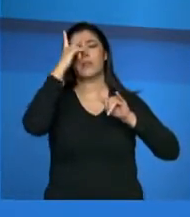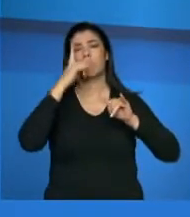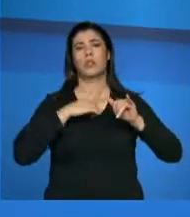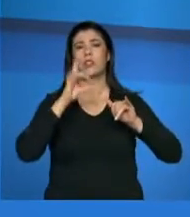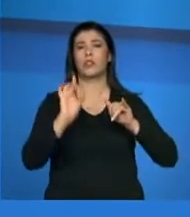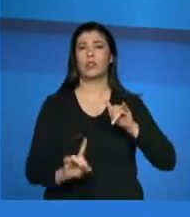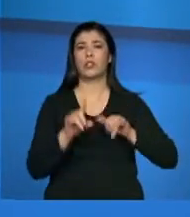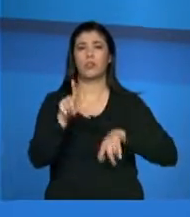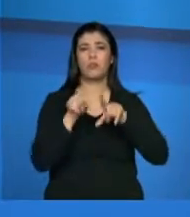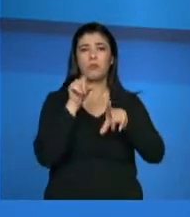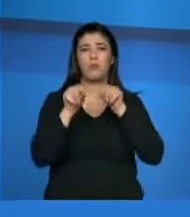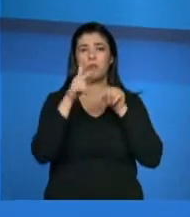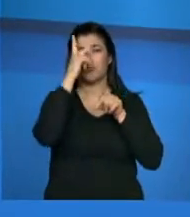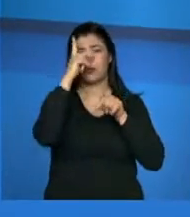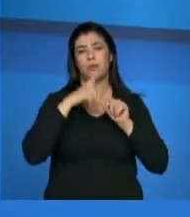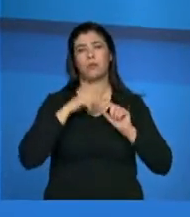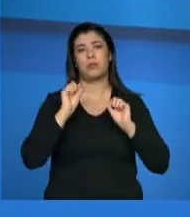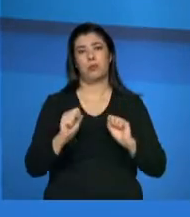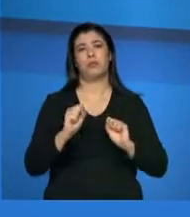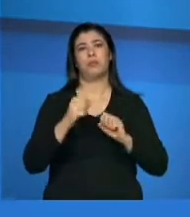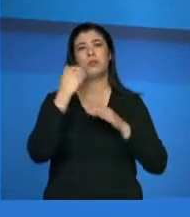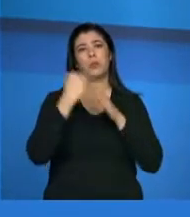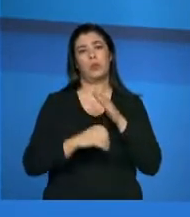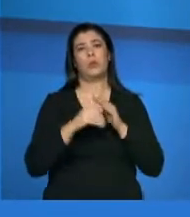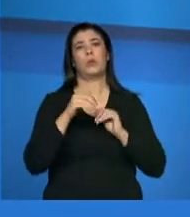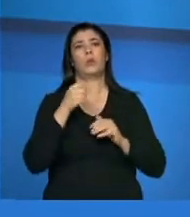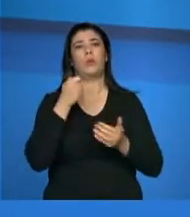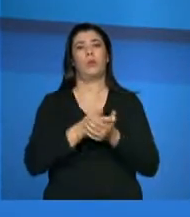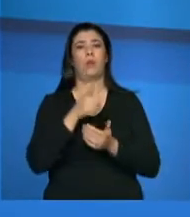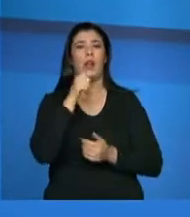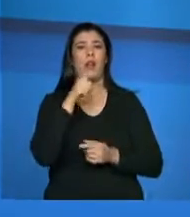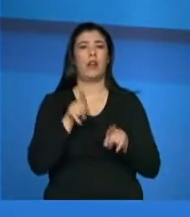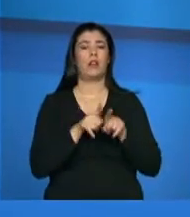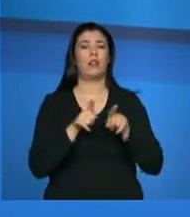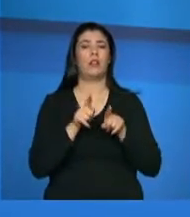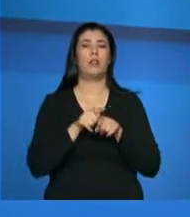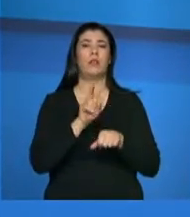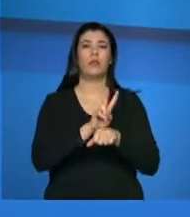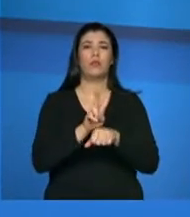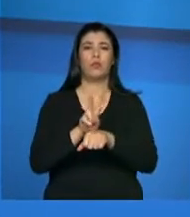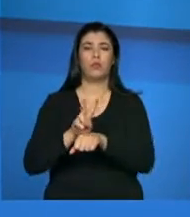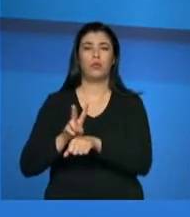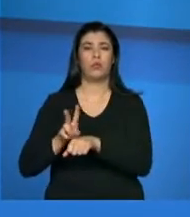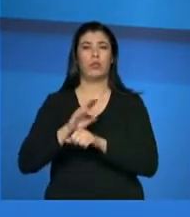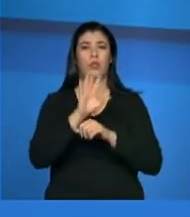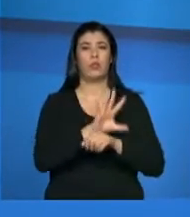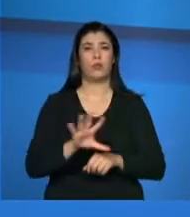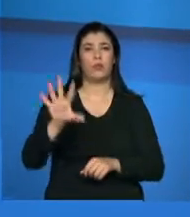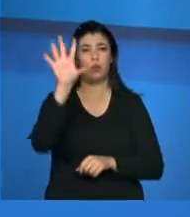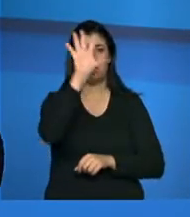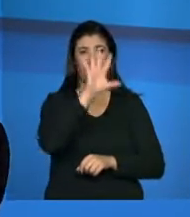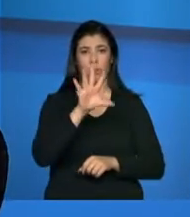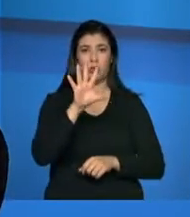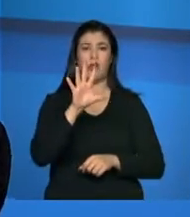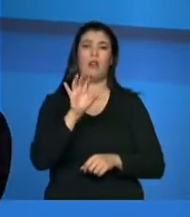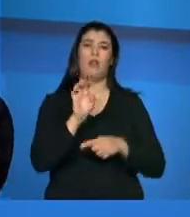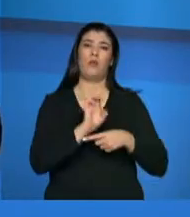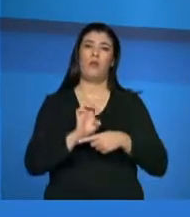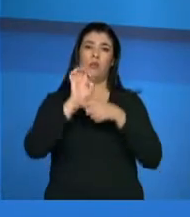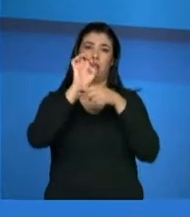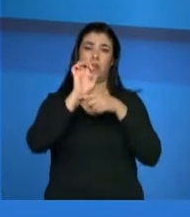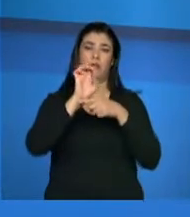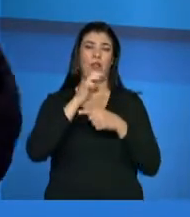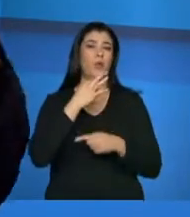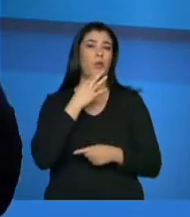seleciona os beneficiários. Mas vai ser gerenciado e as informações todas são repassadas no nível estadual. Então, nós não conhecemos